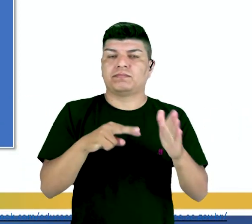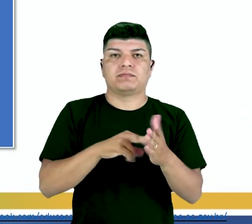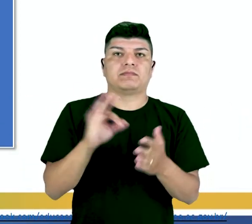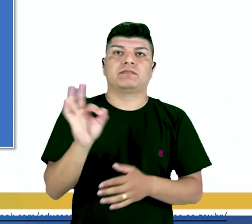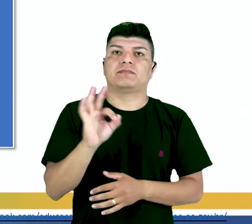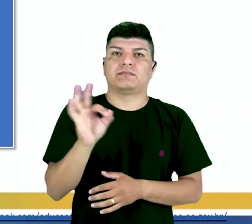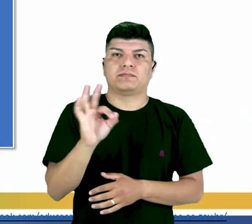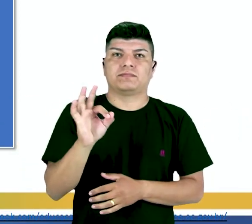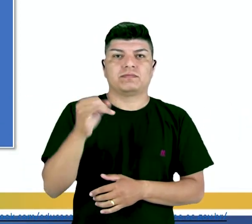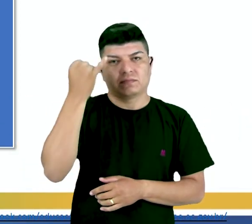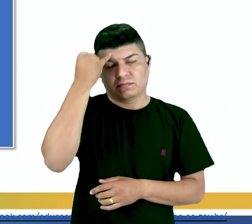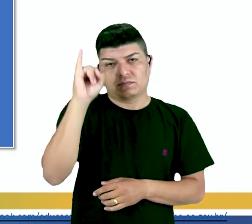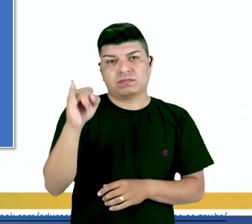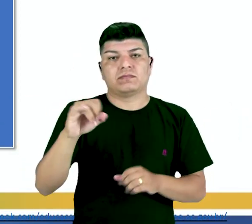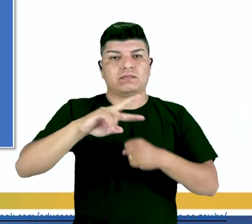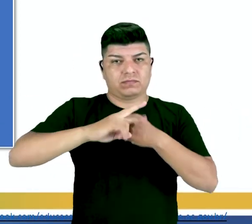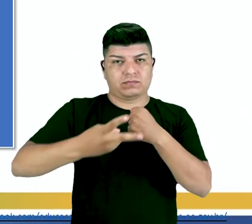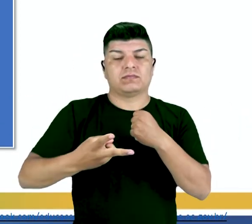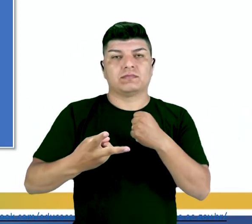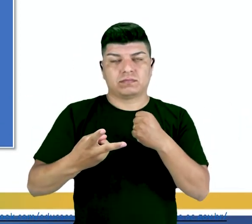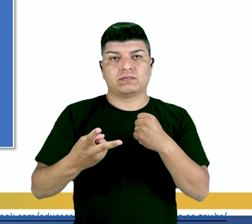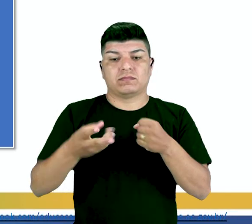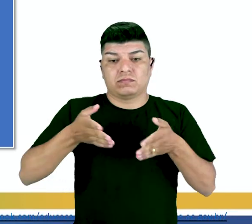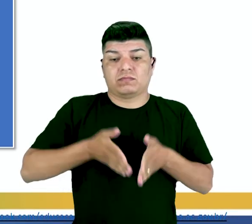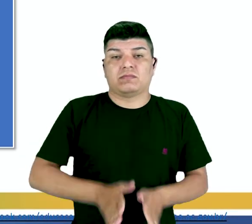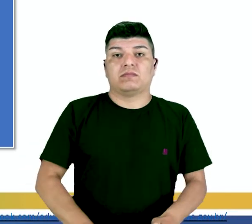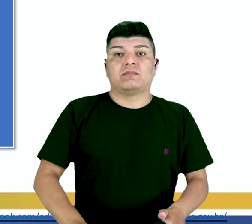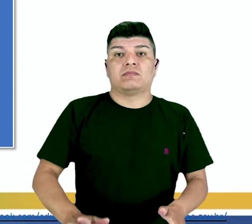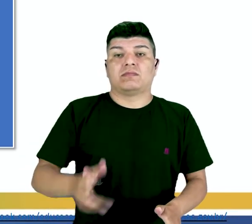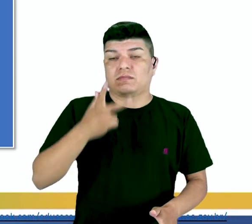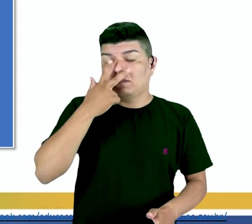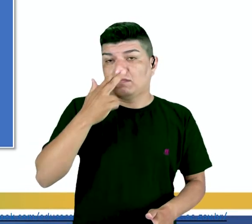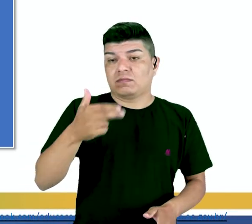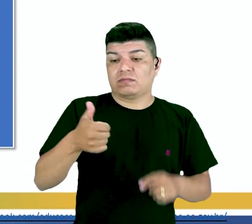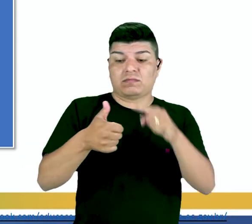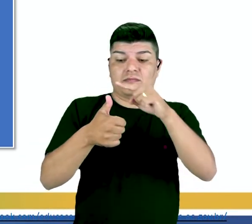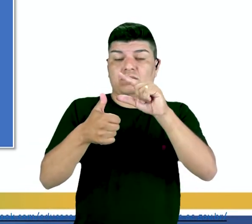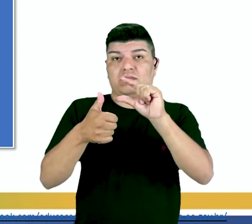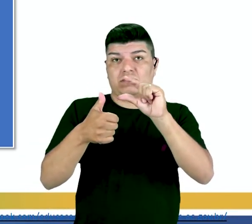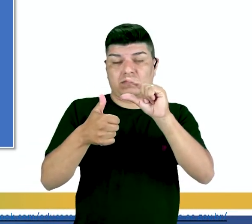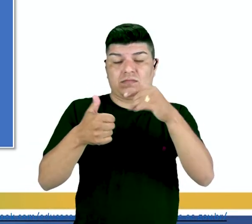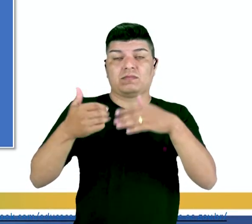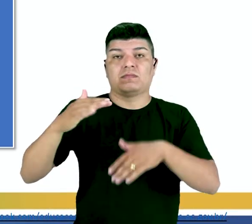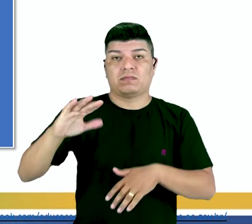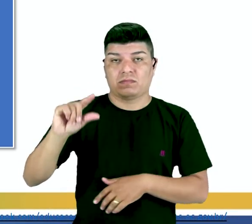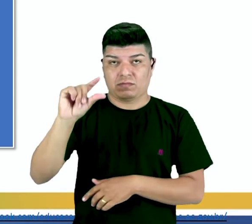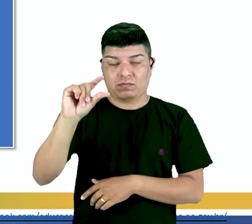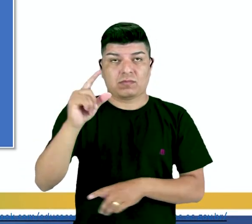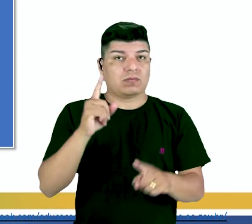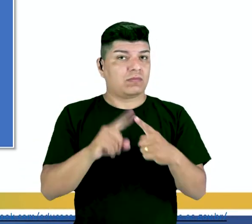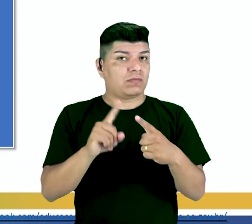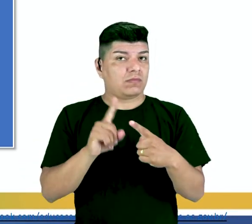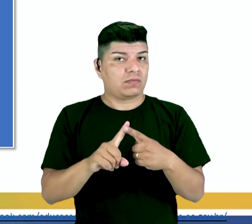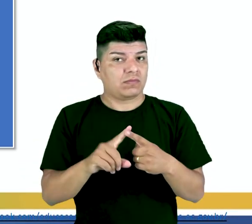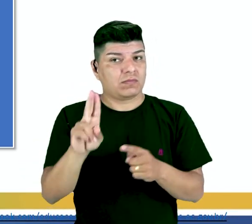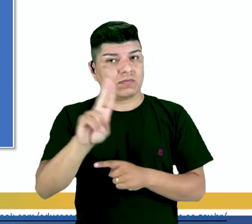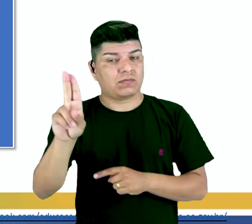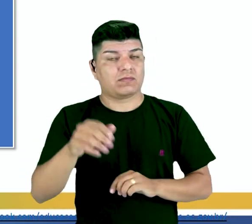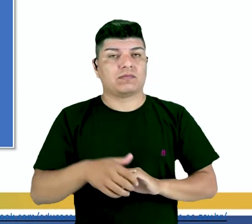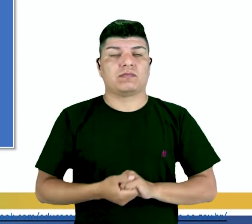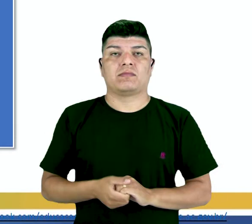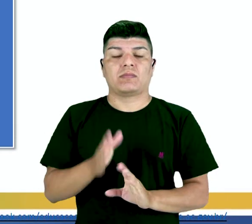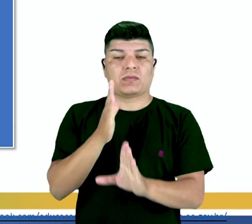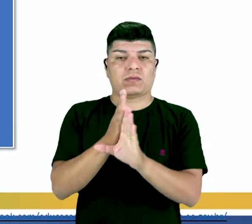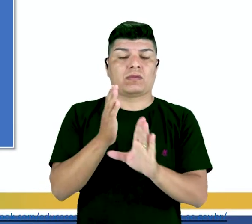dão a ideia de quê? De consequência. Quando nasceu, tinha o tamanho de um dedo polegar, tanto que lhe deram esse nome.